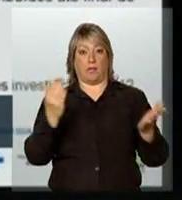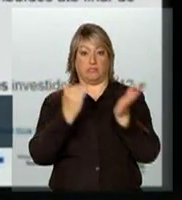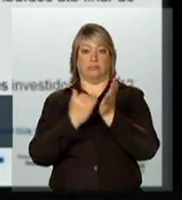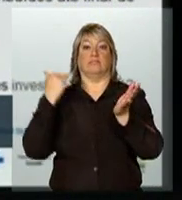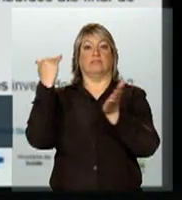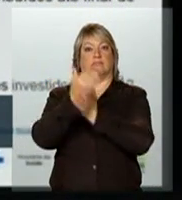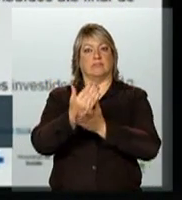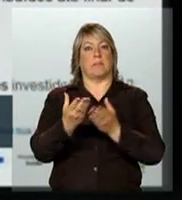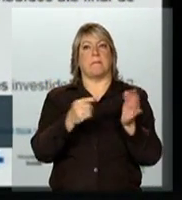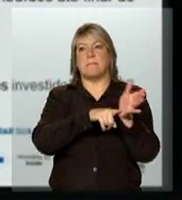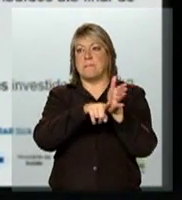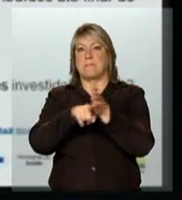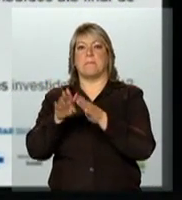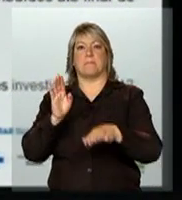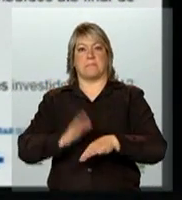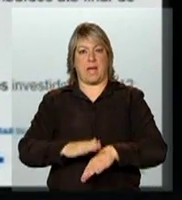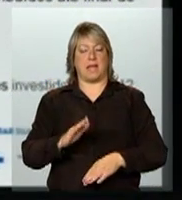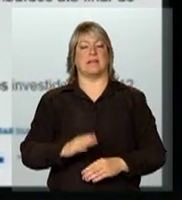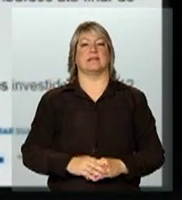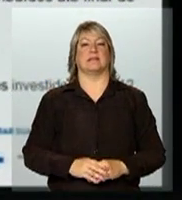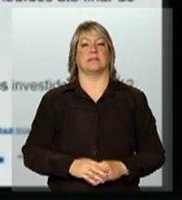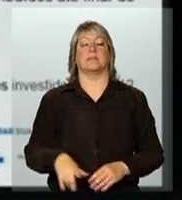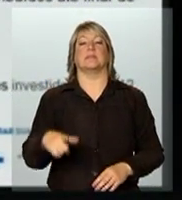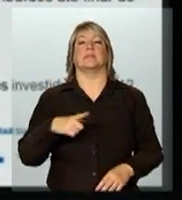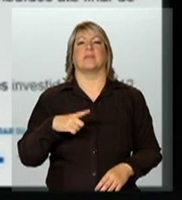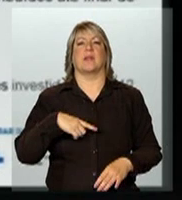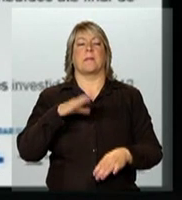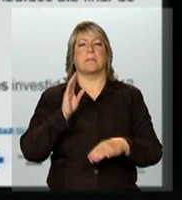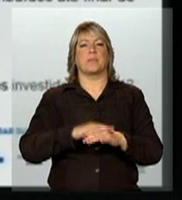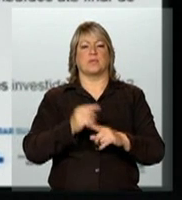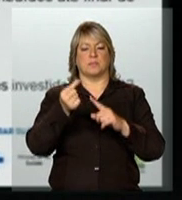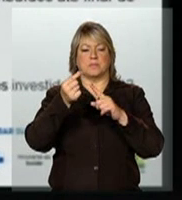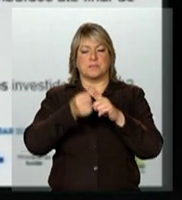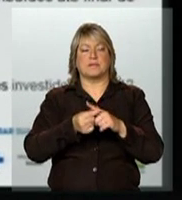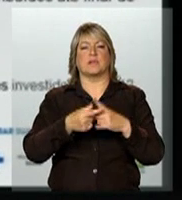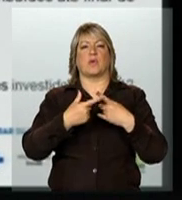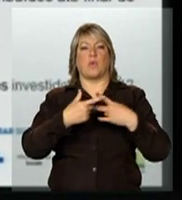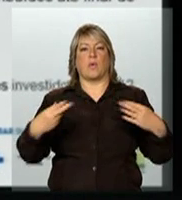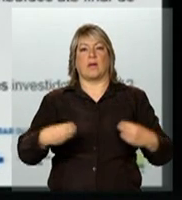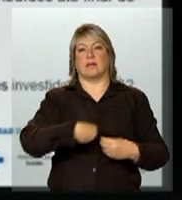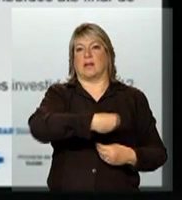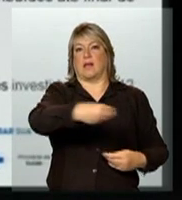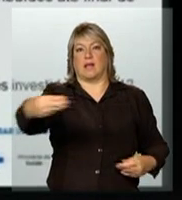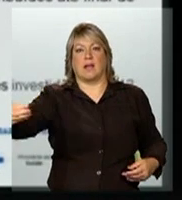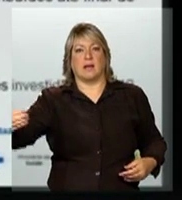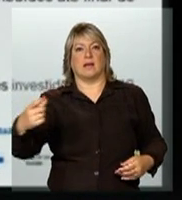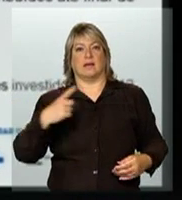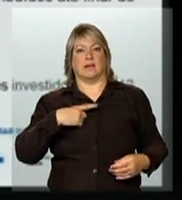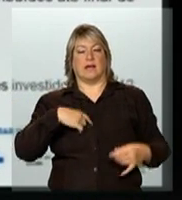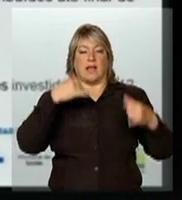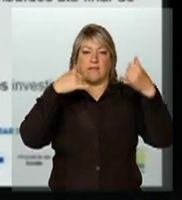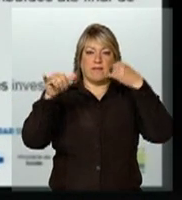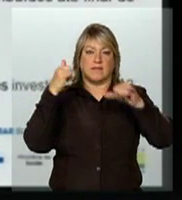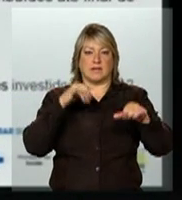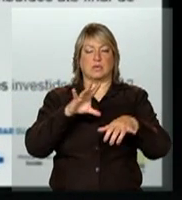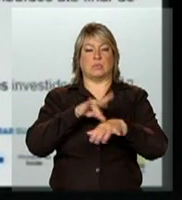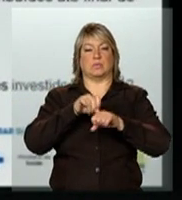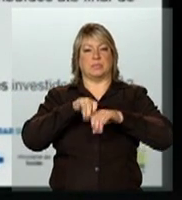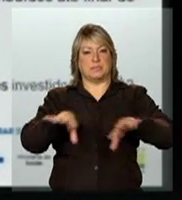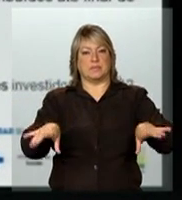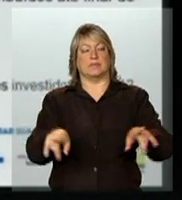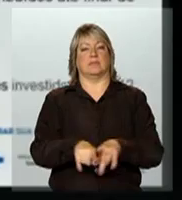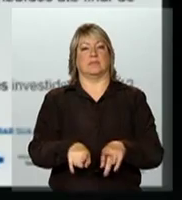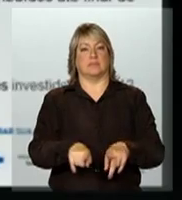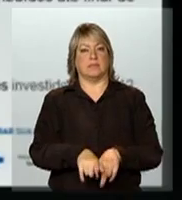Quase 470 milhões de preservativos masculinos redistribuídos na rede, femininos em torno de 20 milhões